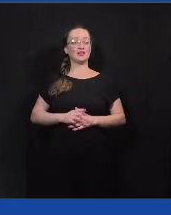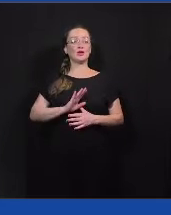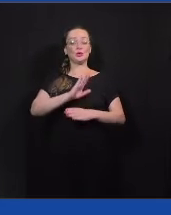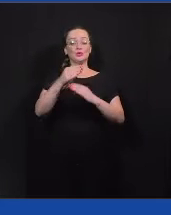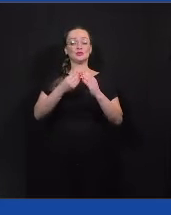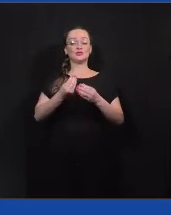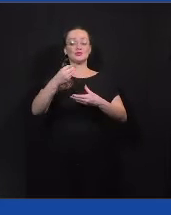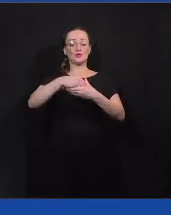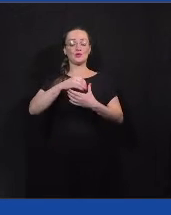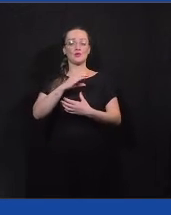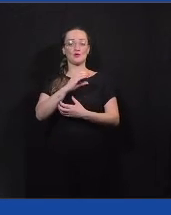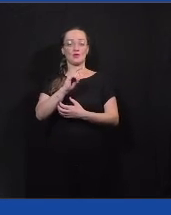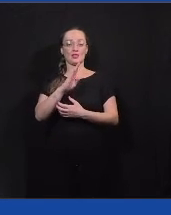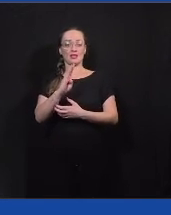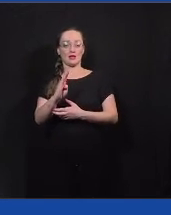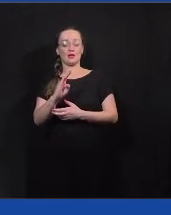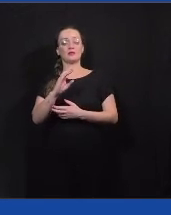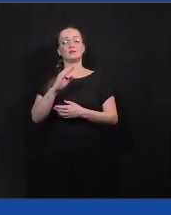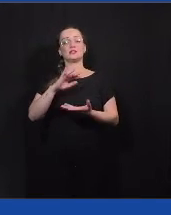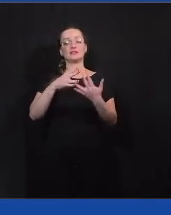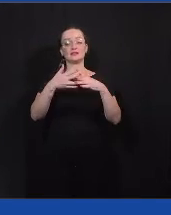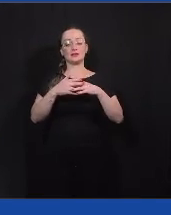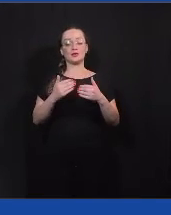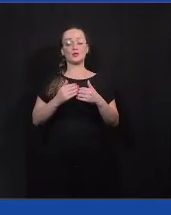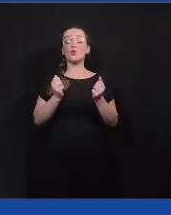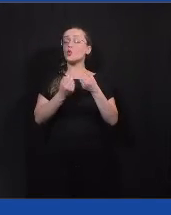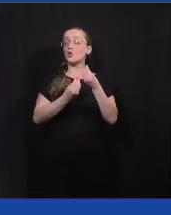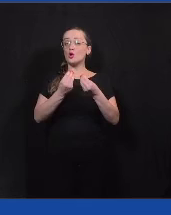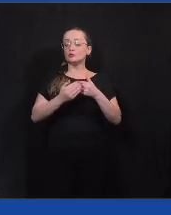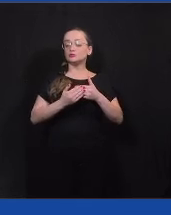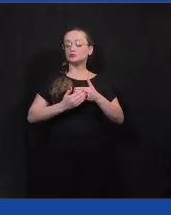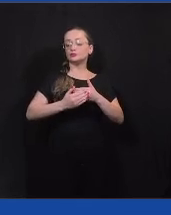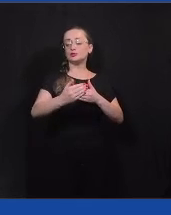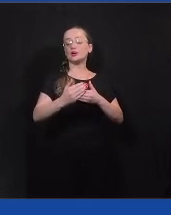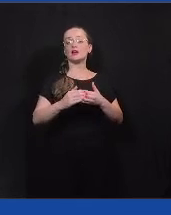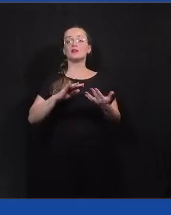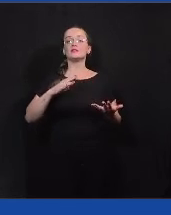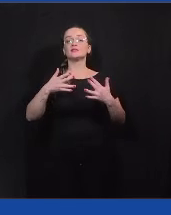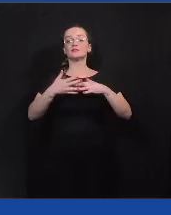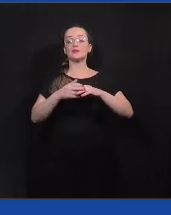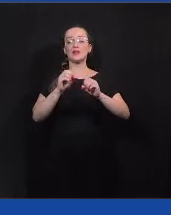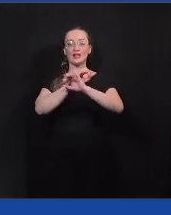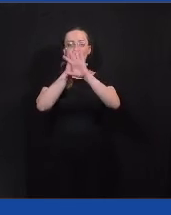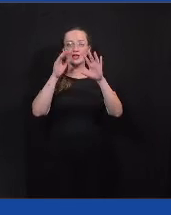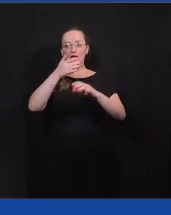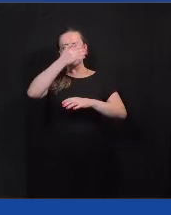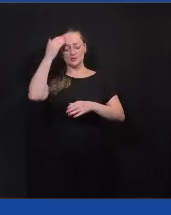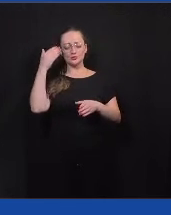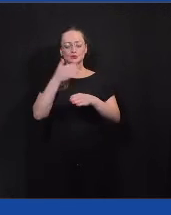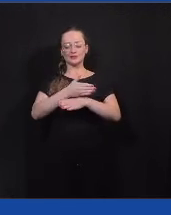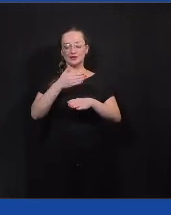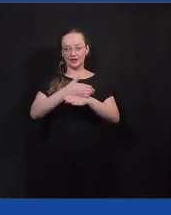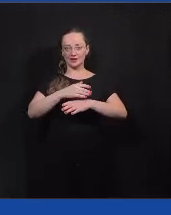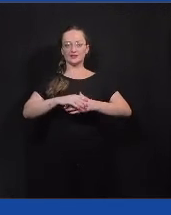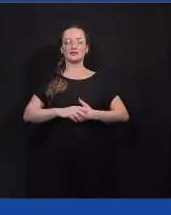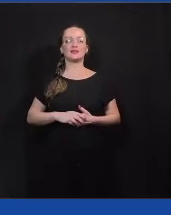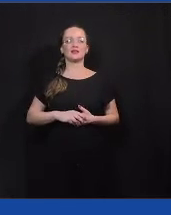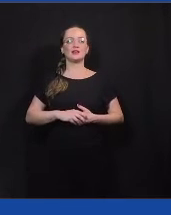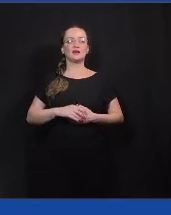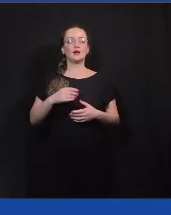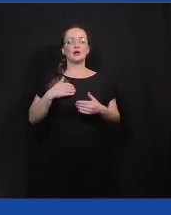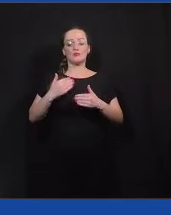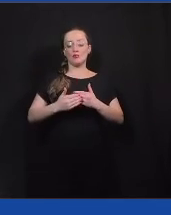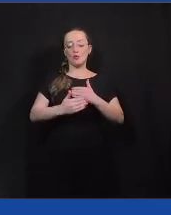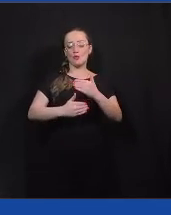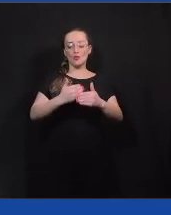Cidadania através da jornada do cidadão. Então, como a gente faz uma jornada clara, que a pessoa entre no Colab e percorra um